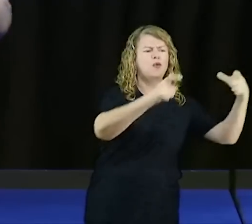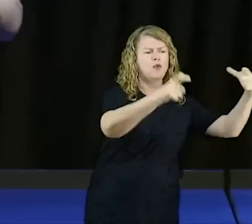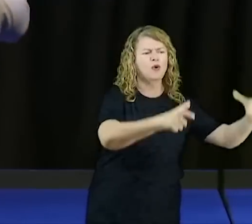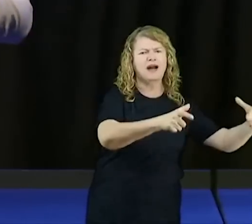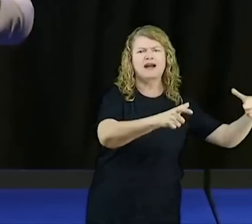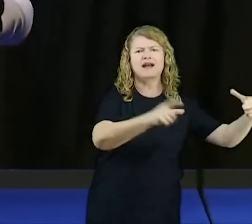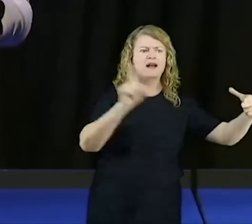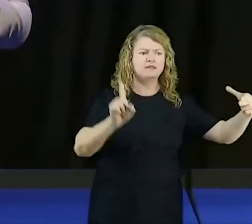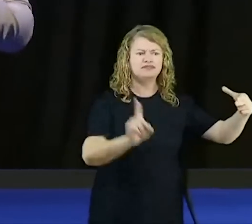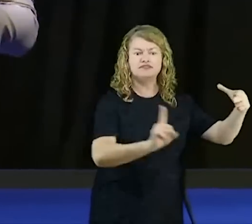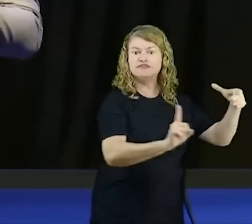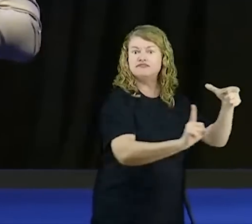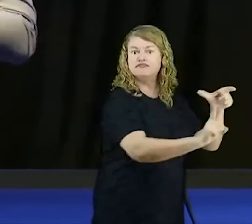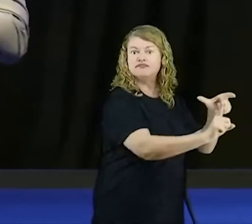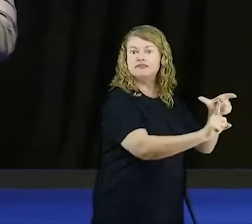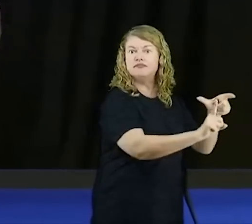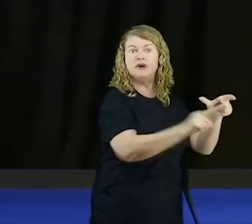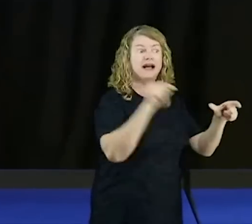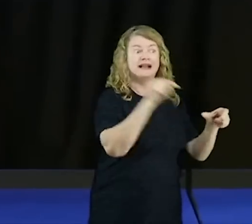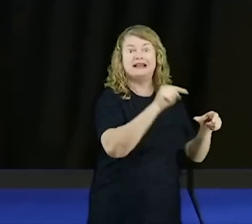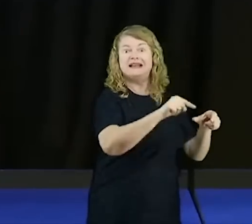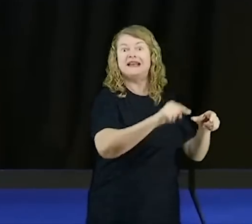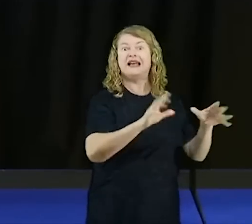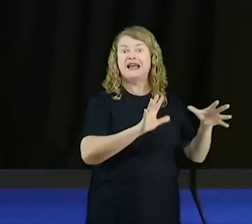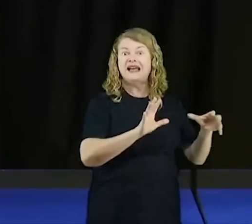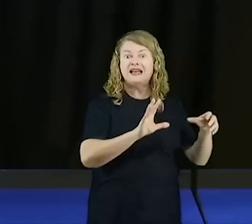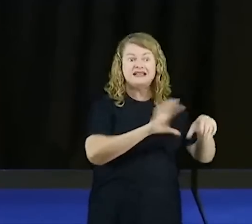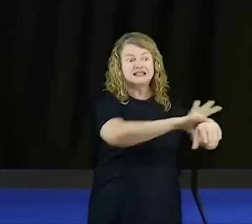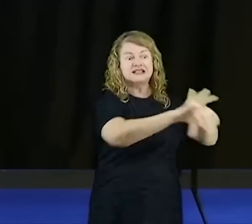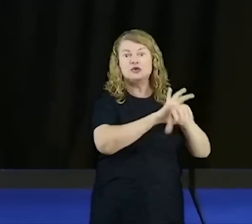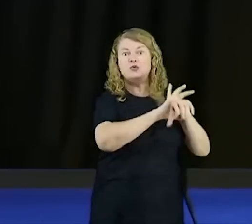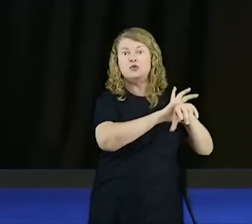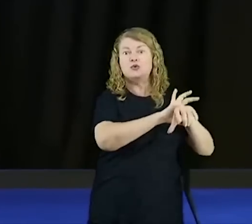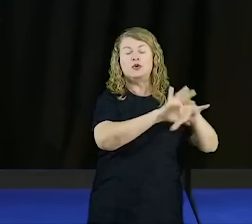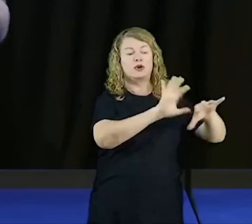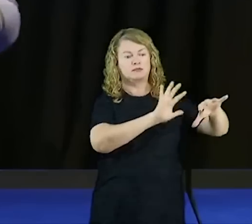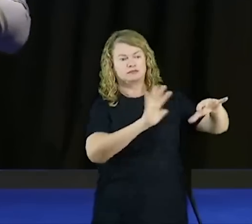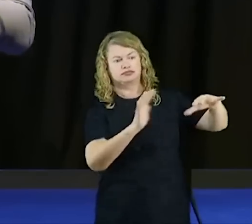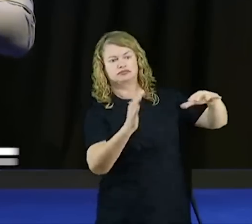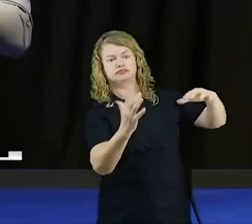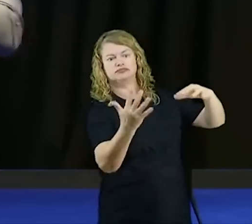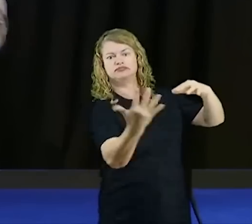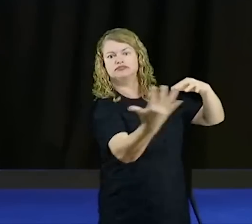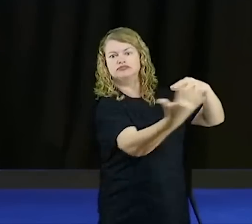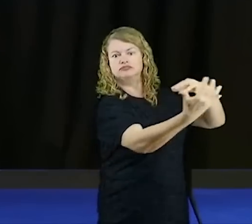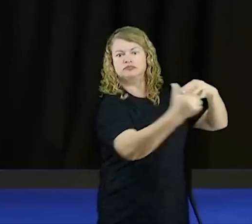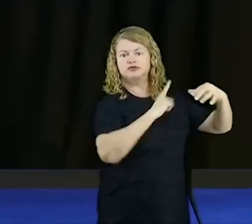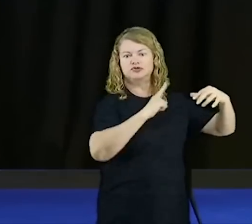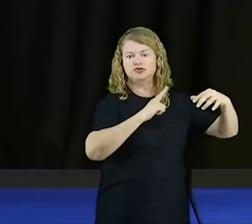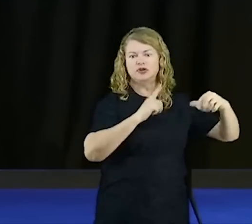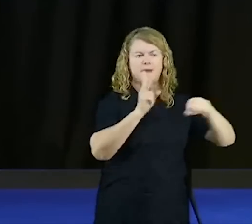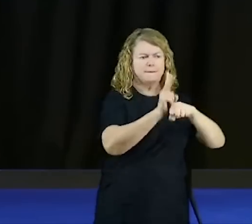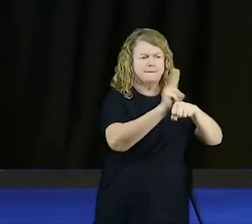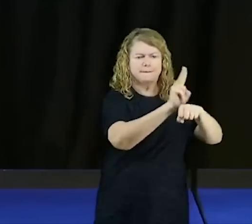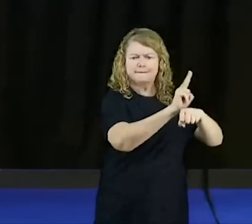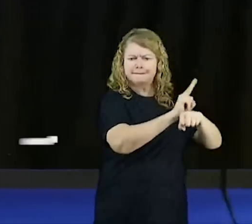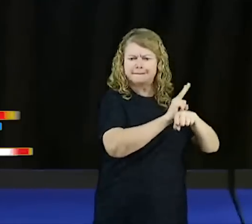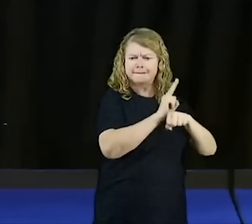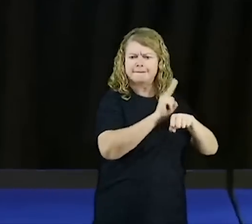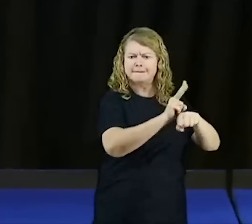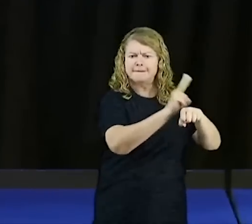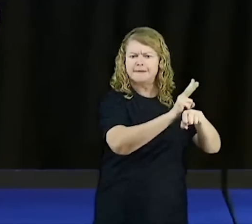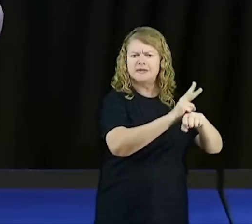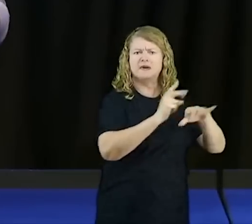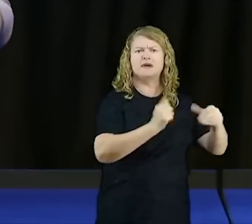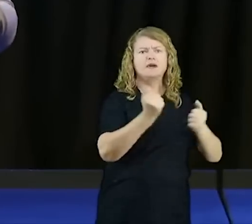ela era atacada, ou seja, em volta daquela fortaleza havia toda a produção de grãos, havia